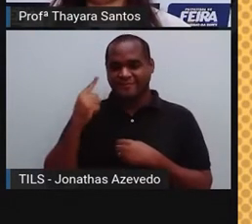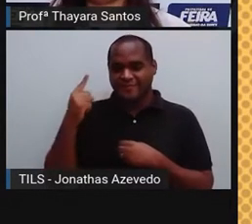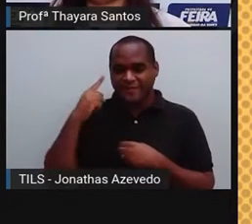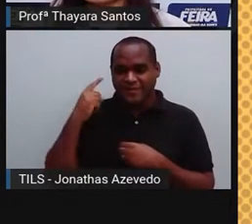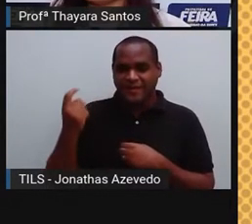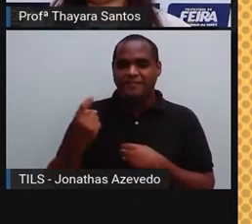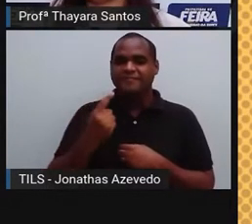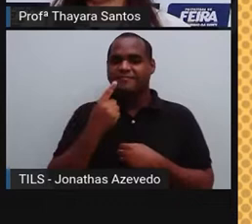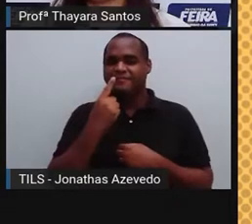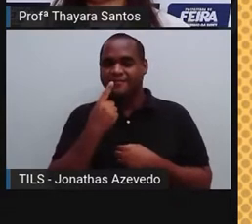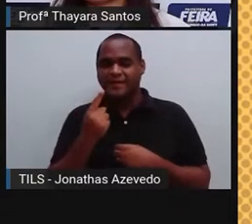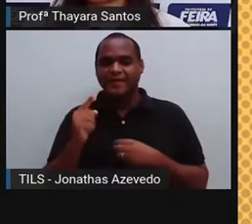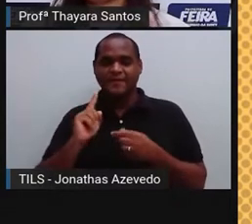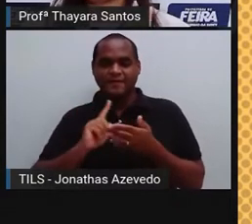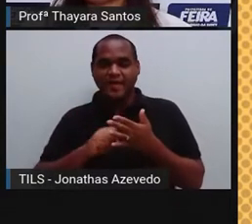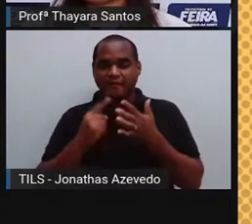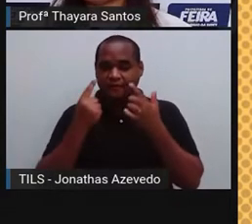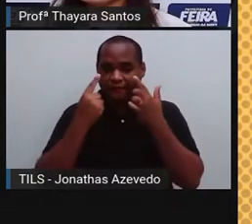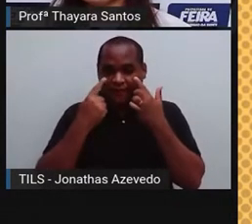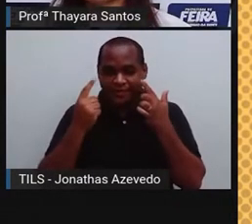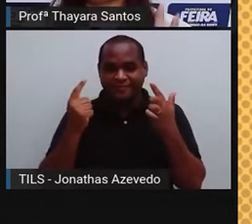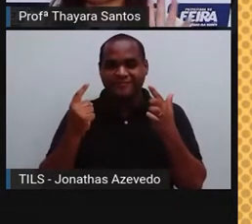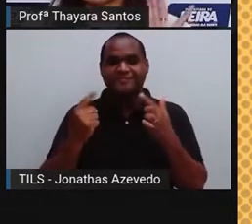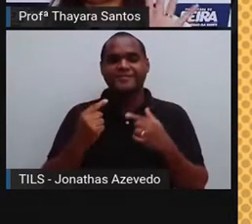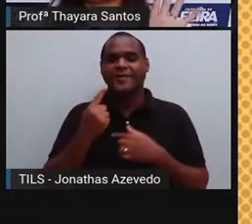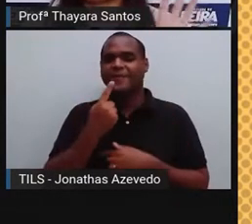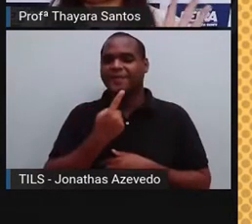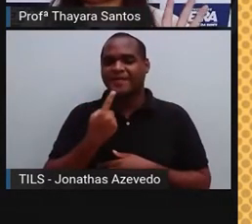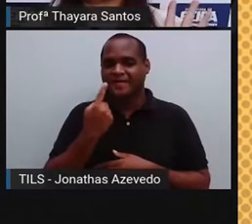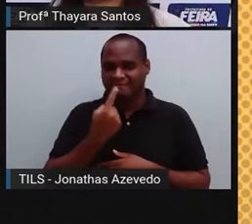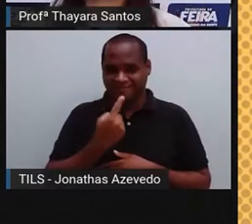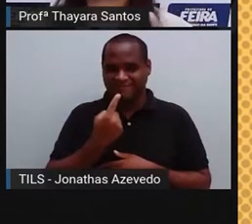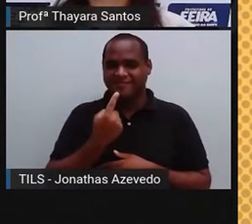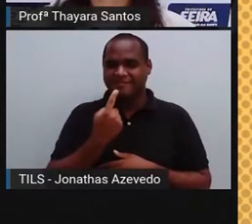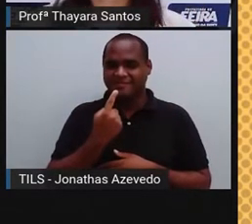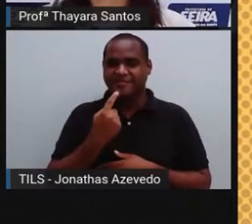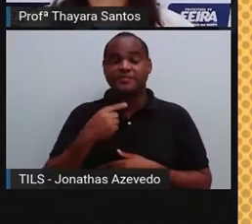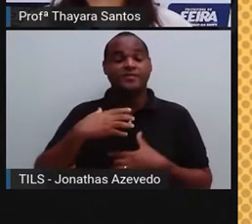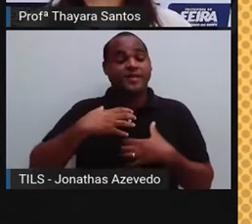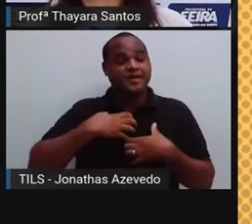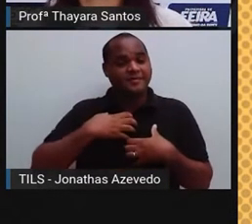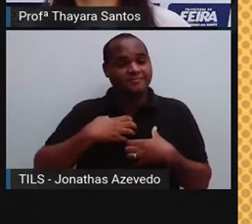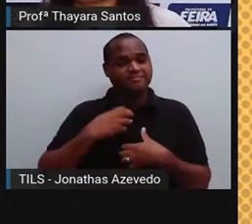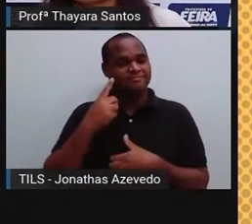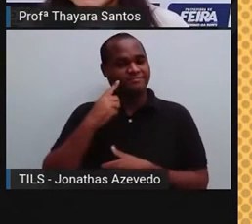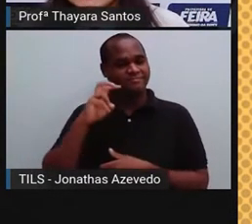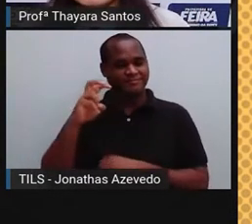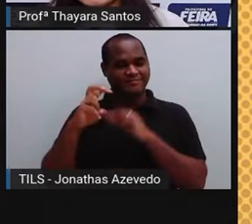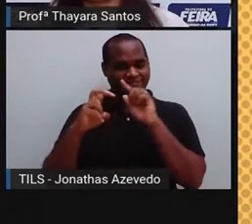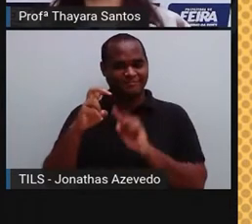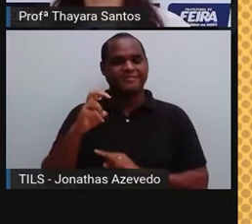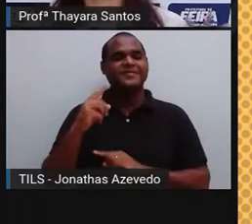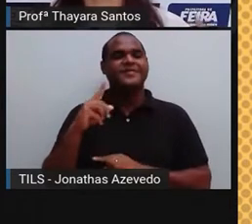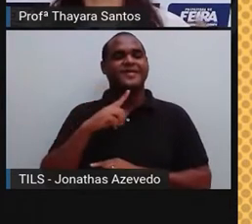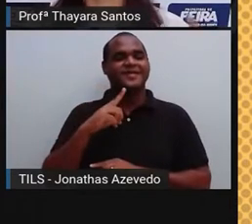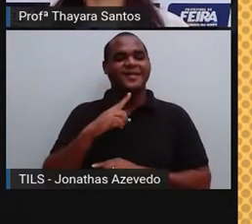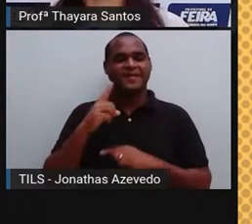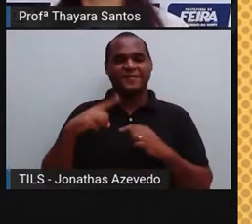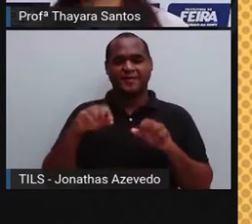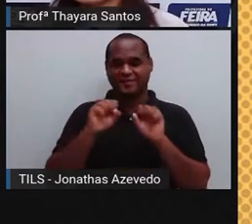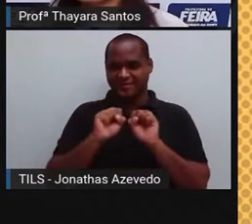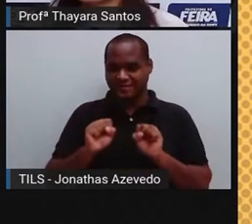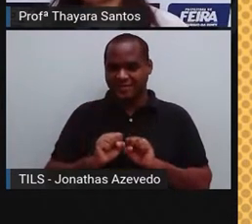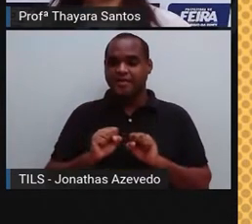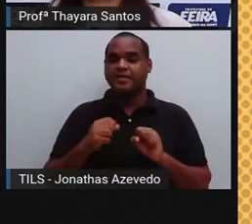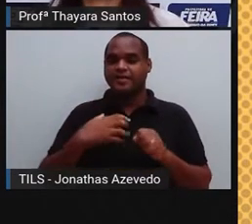olfato, tato, visão e o paladar. Então, esses cinco sentidos fazem parte da gente, Do nosso sistema